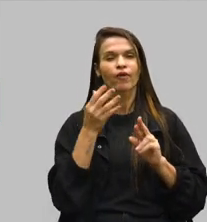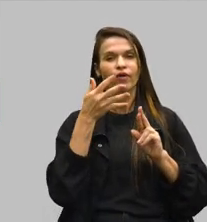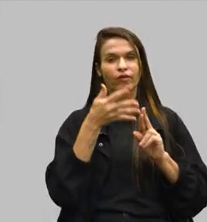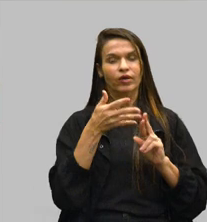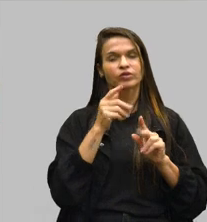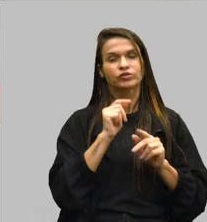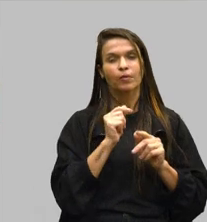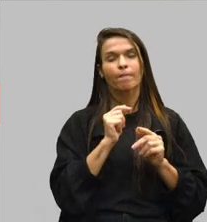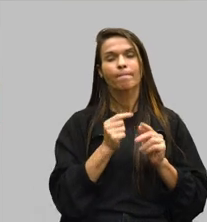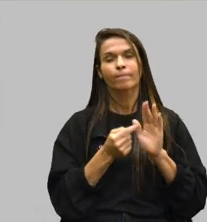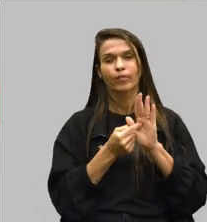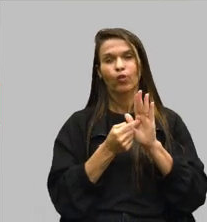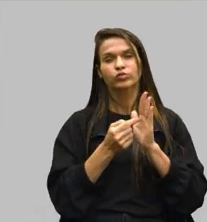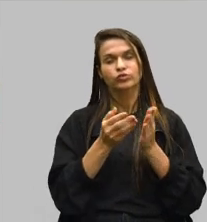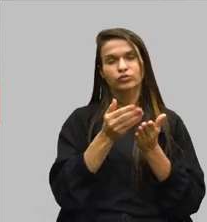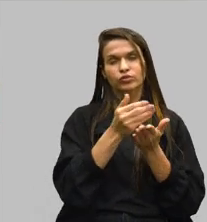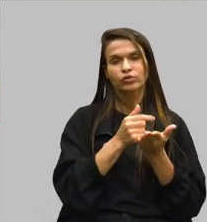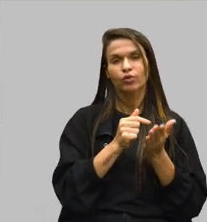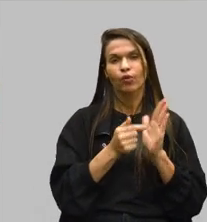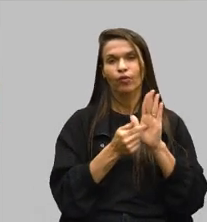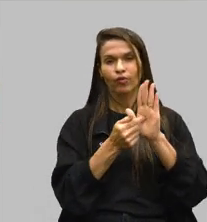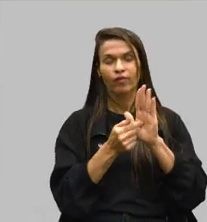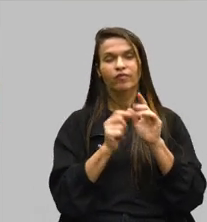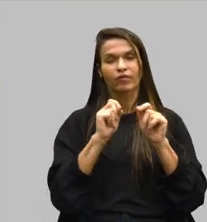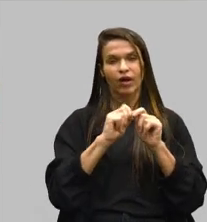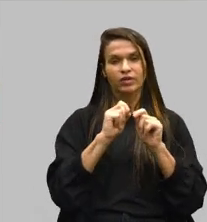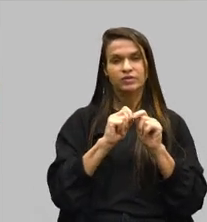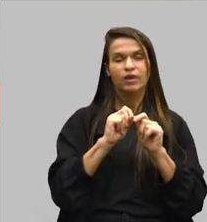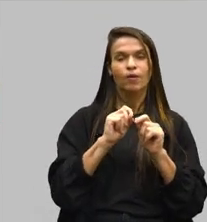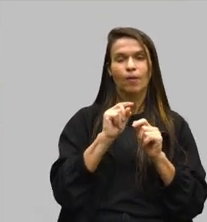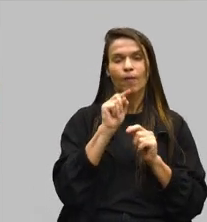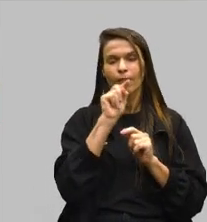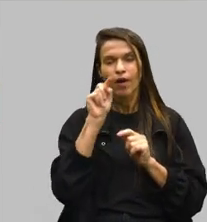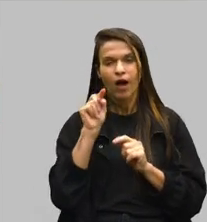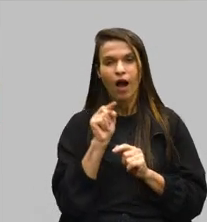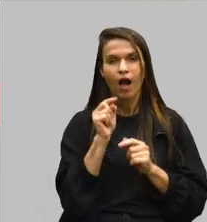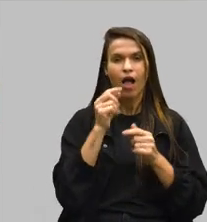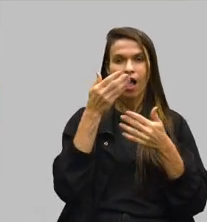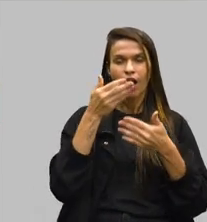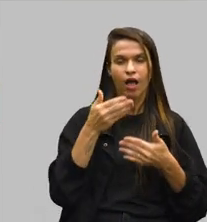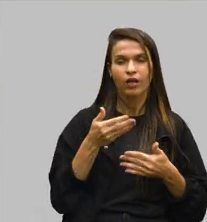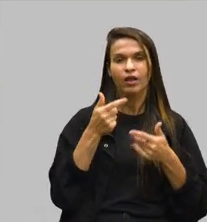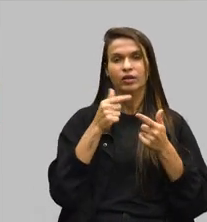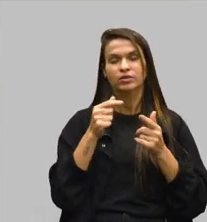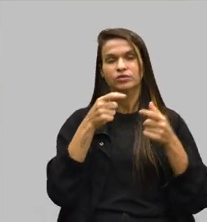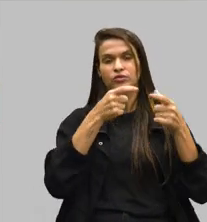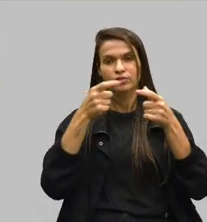geodados que é colocado aqui para a gente poder fazer o mapeamento e análise desses locais.